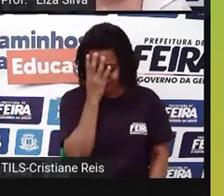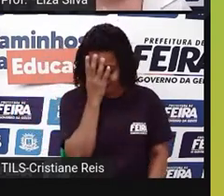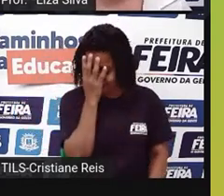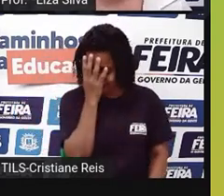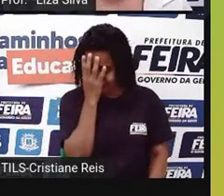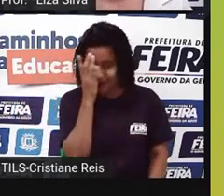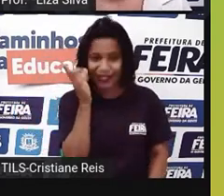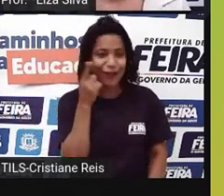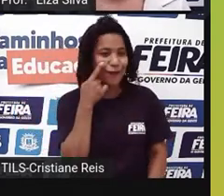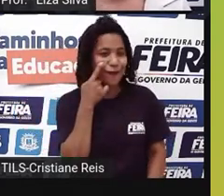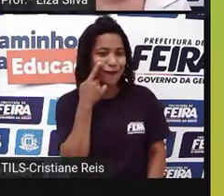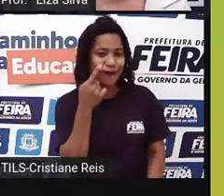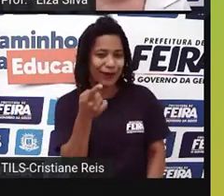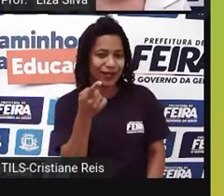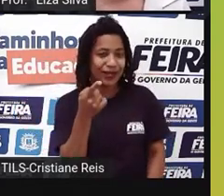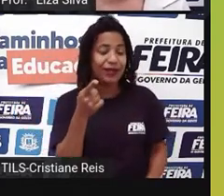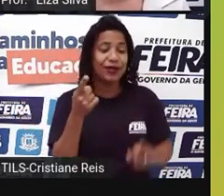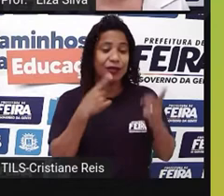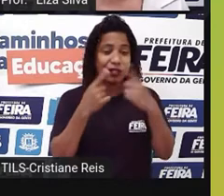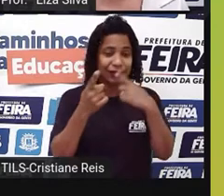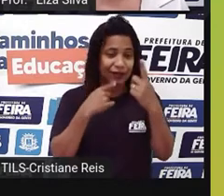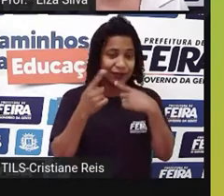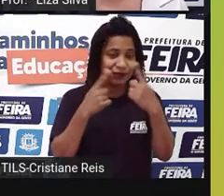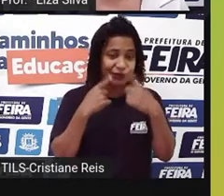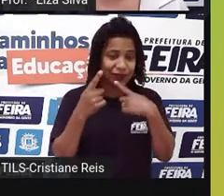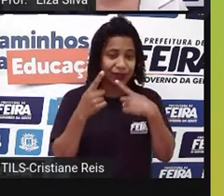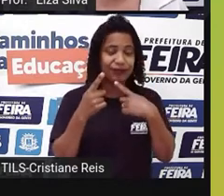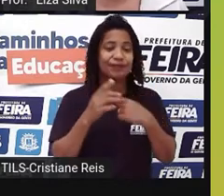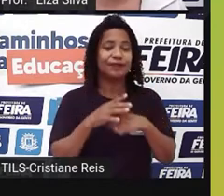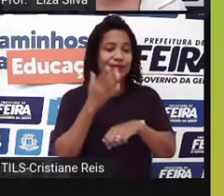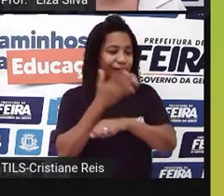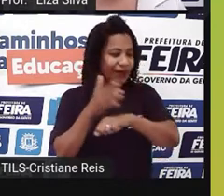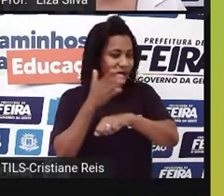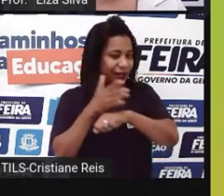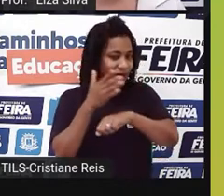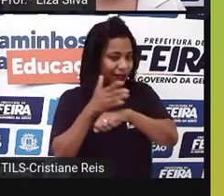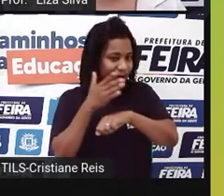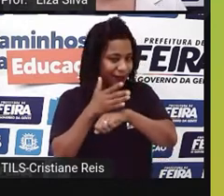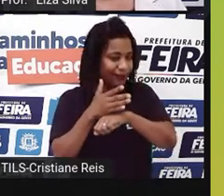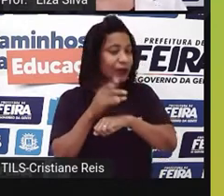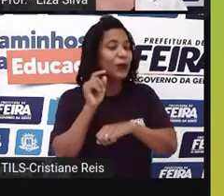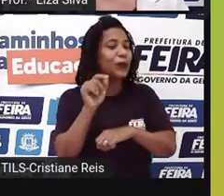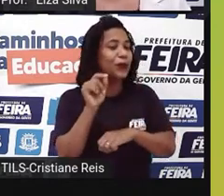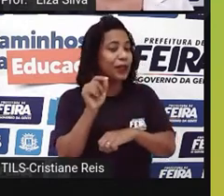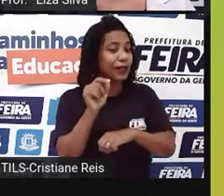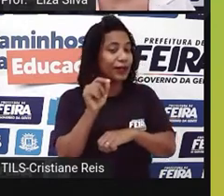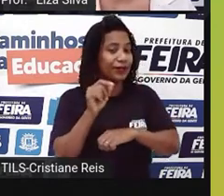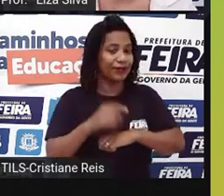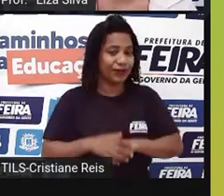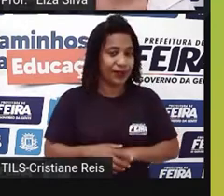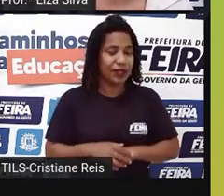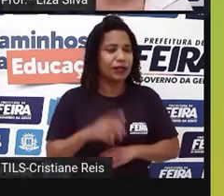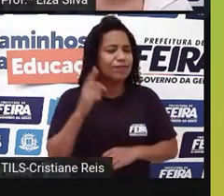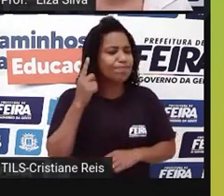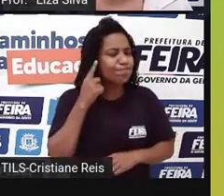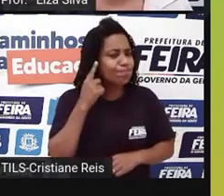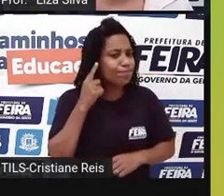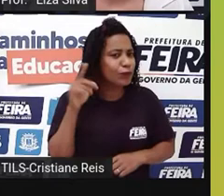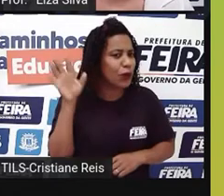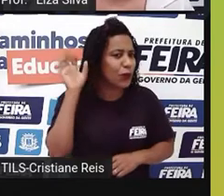justamente, ao assistir essa entrevista, gente vai praticar algumas coisas, certo? Além de tentar entender